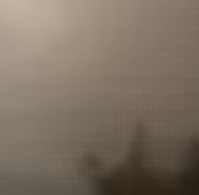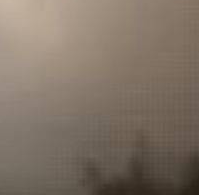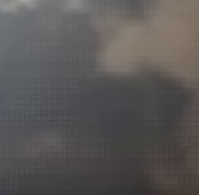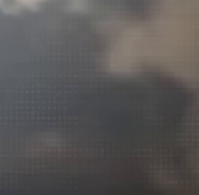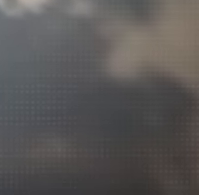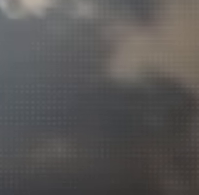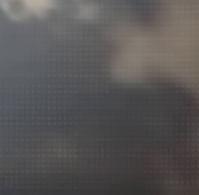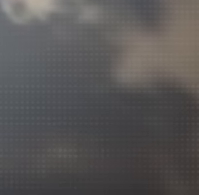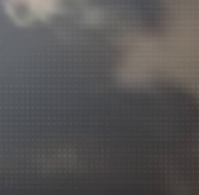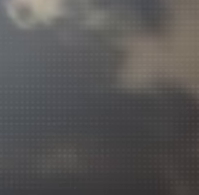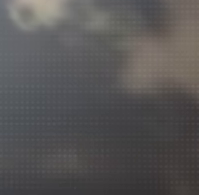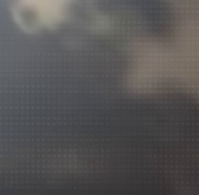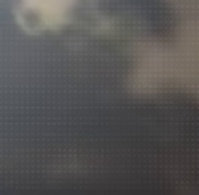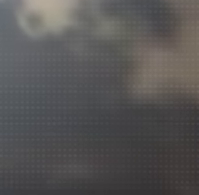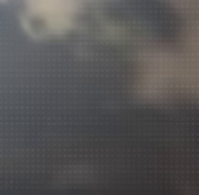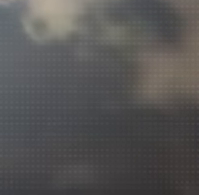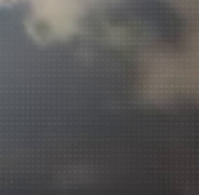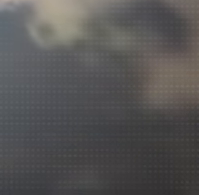O Rabino Newton